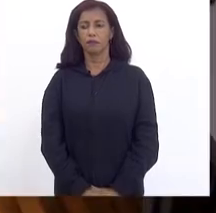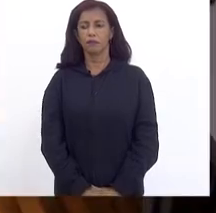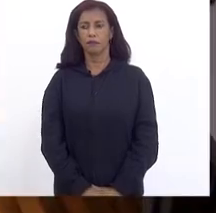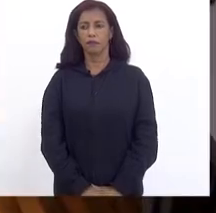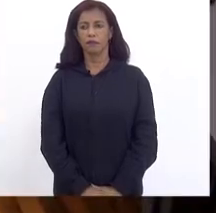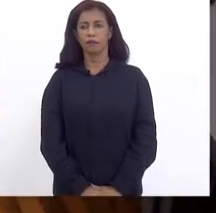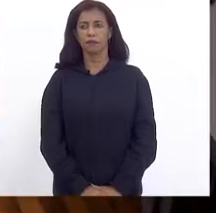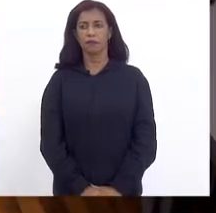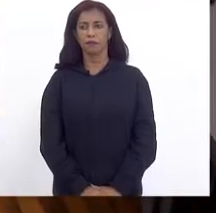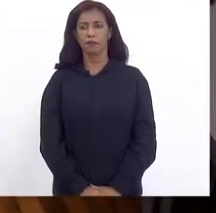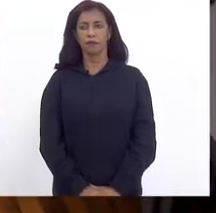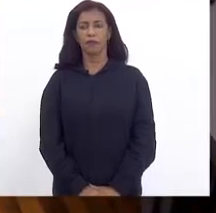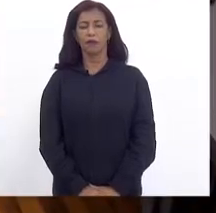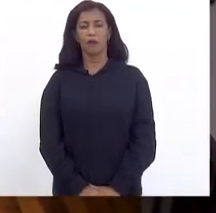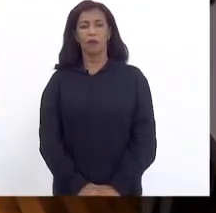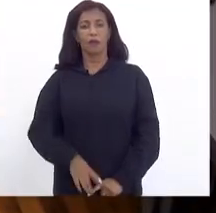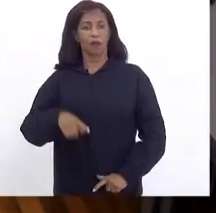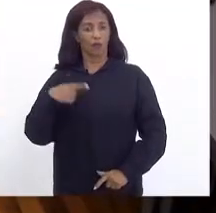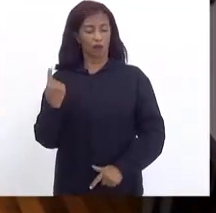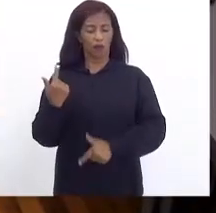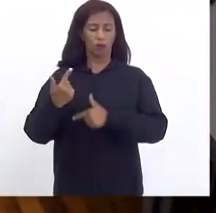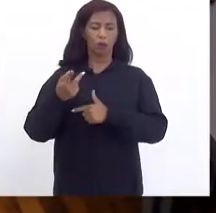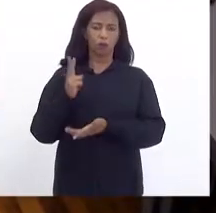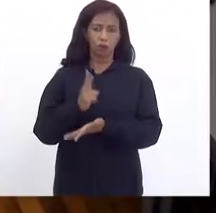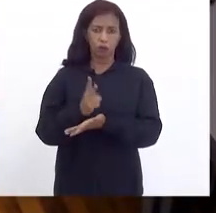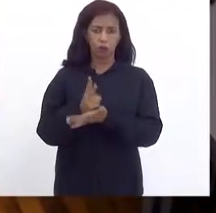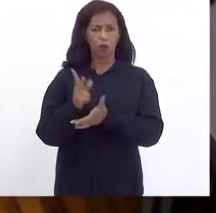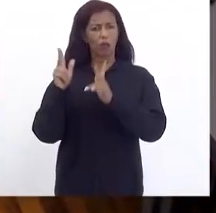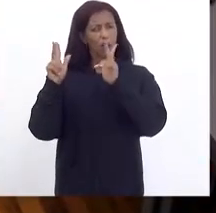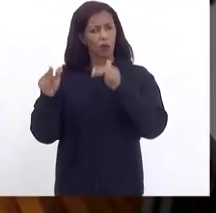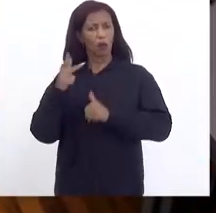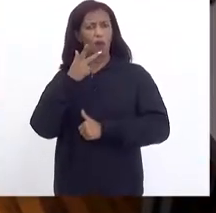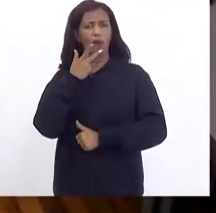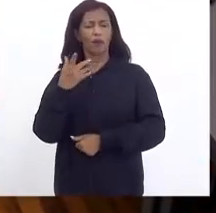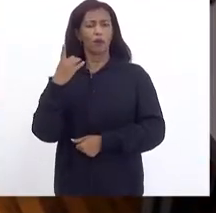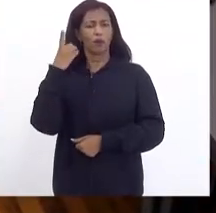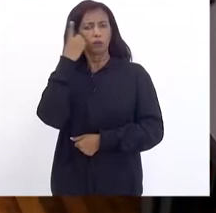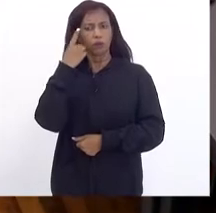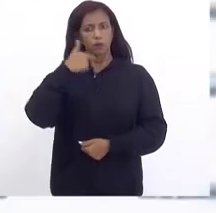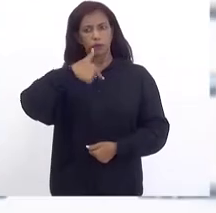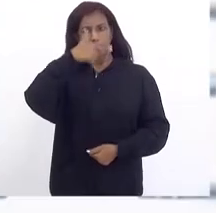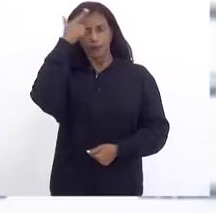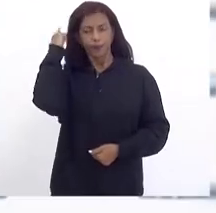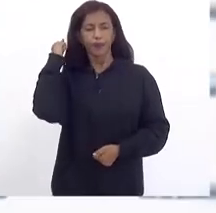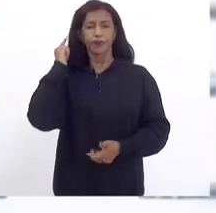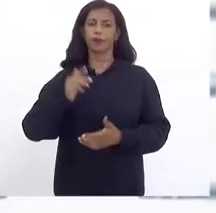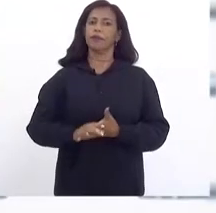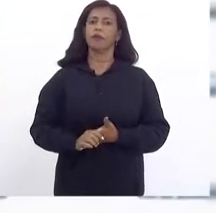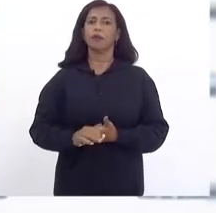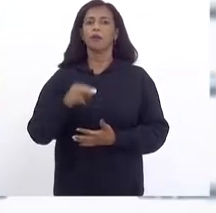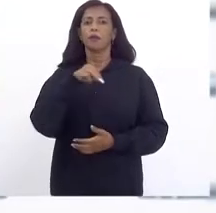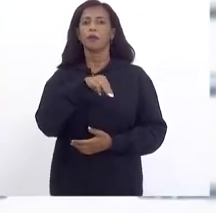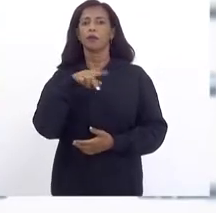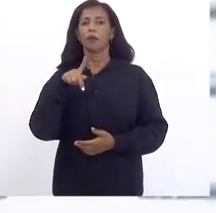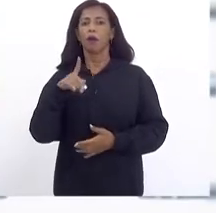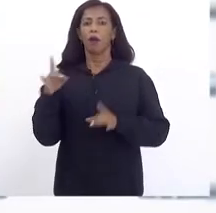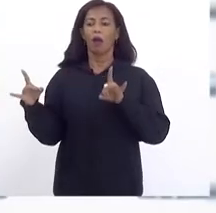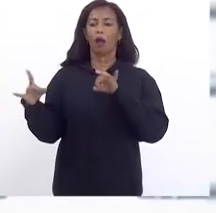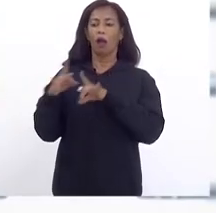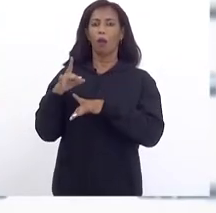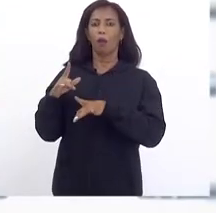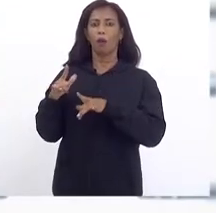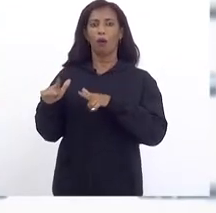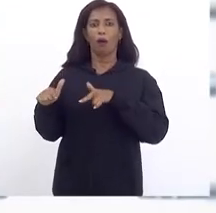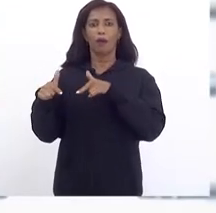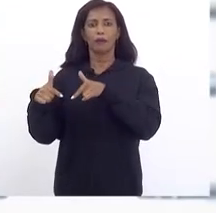Está intensificando Como falou Aqui o deputado Luiz Paulo O Ministério Público Acabou de mover Uma